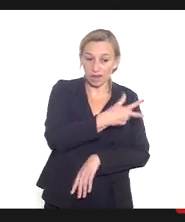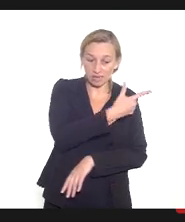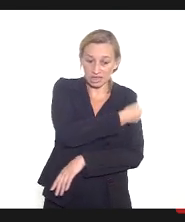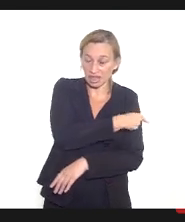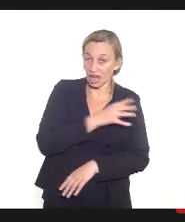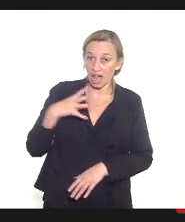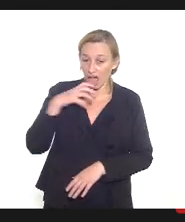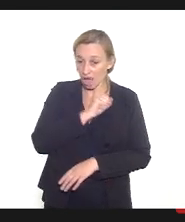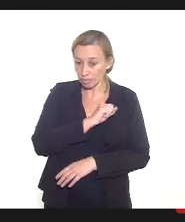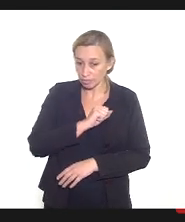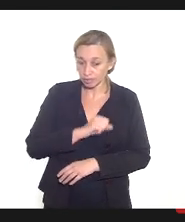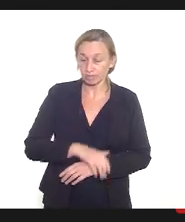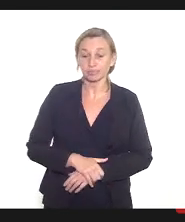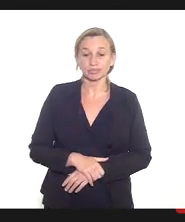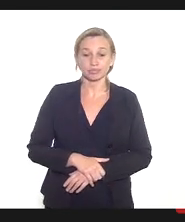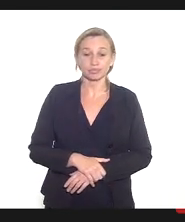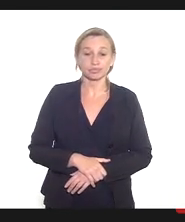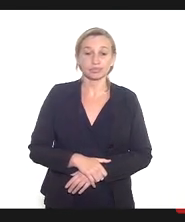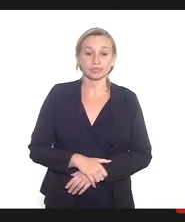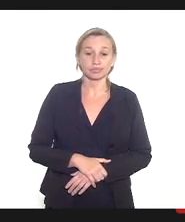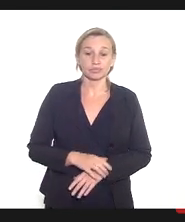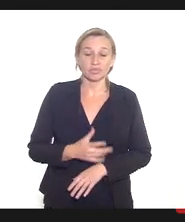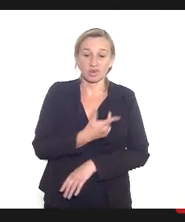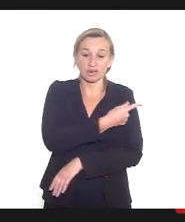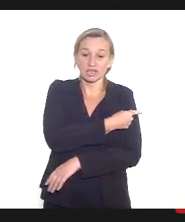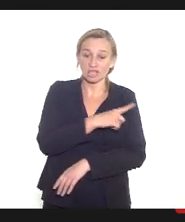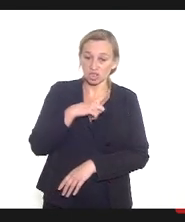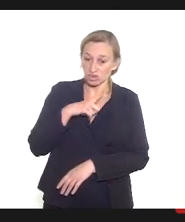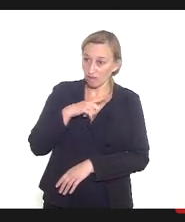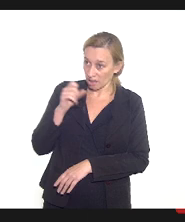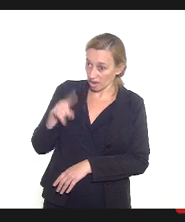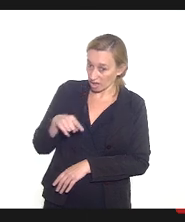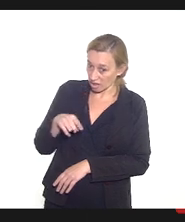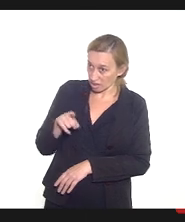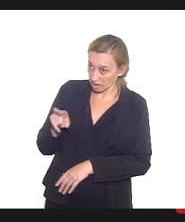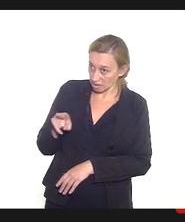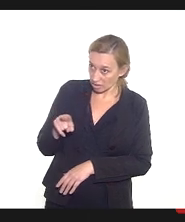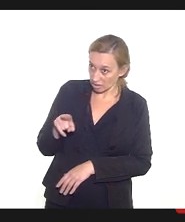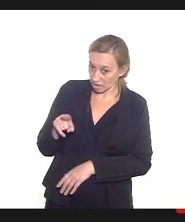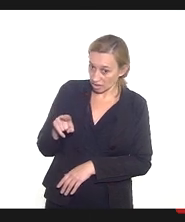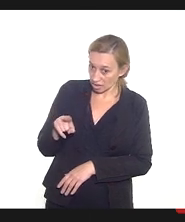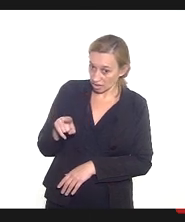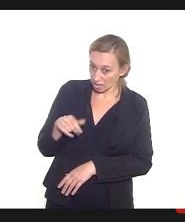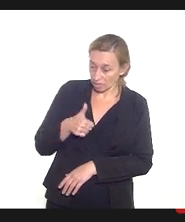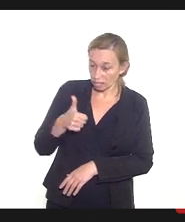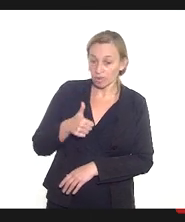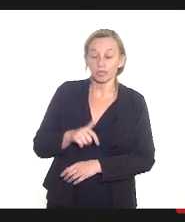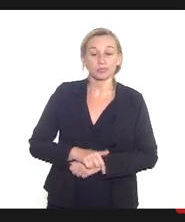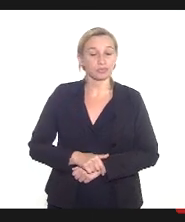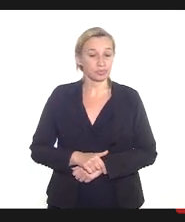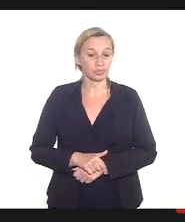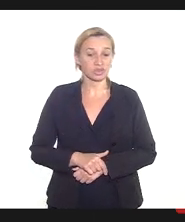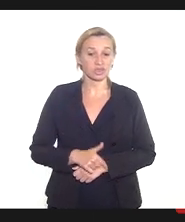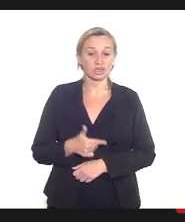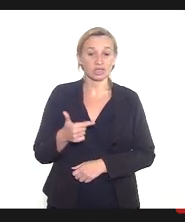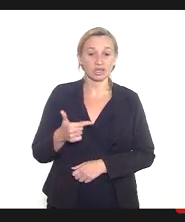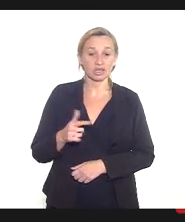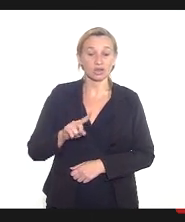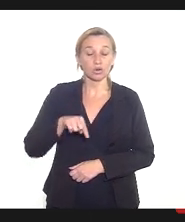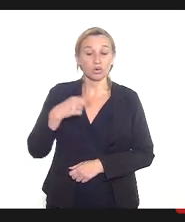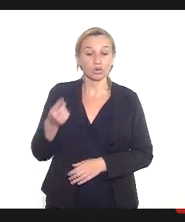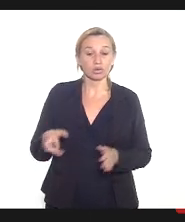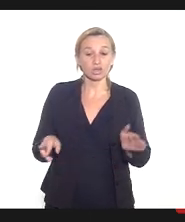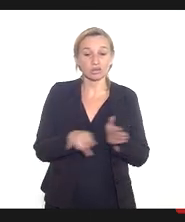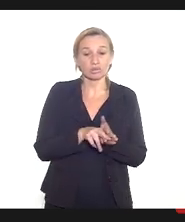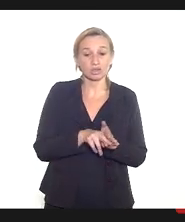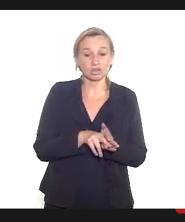vacinar com a vacina que estiver lá é isso isso é uma primeira o restante da resolução